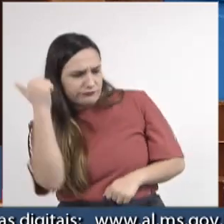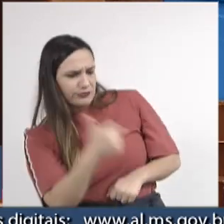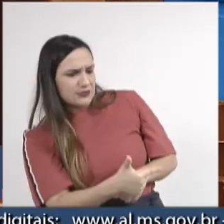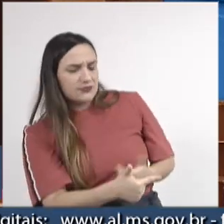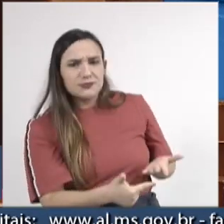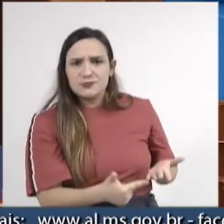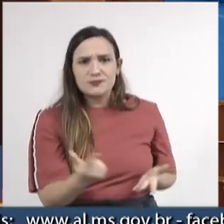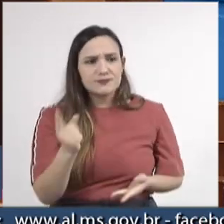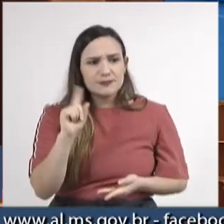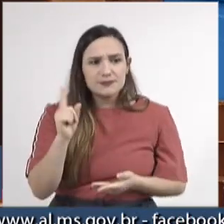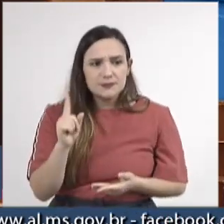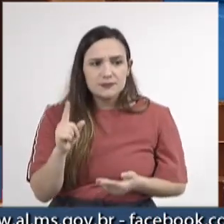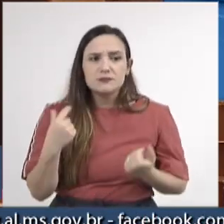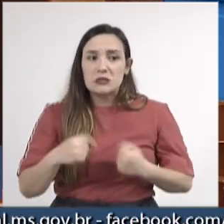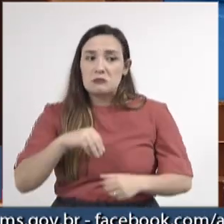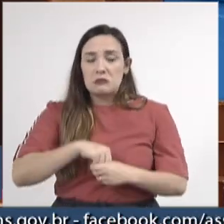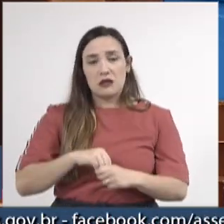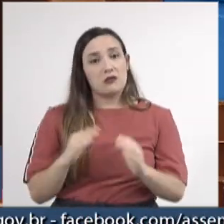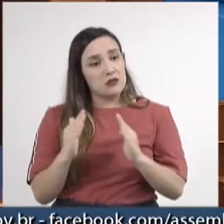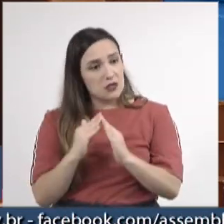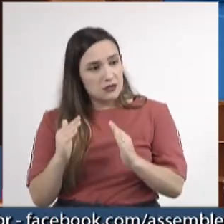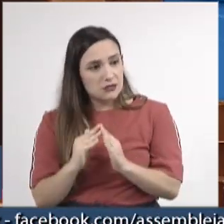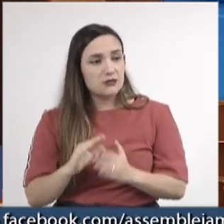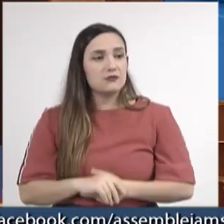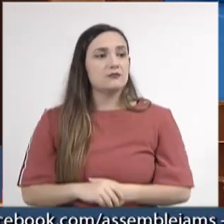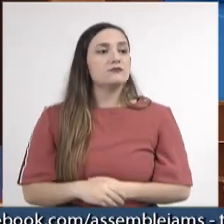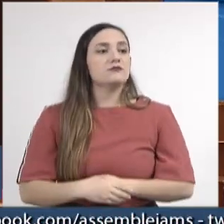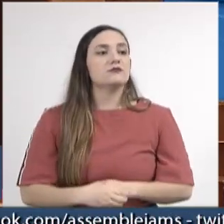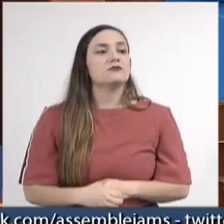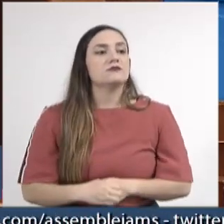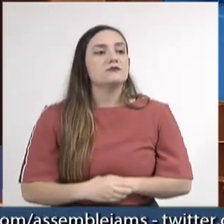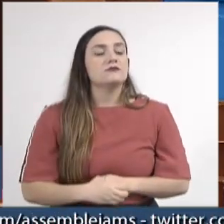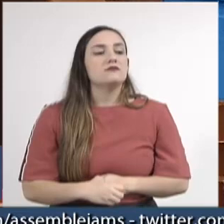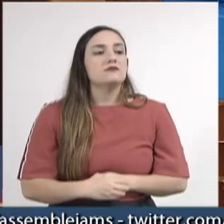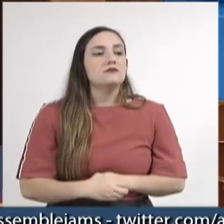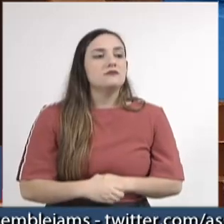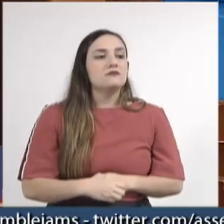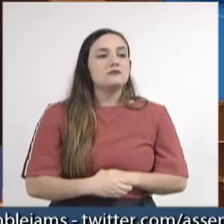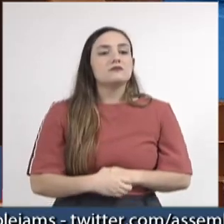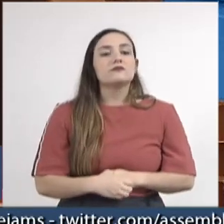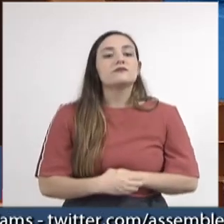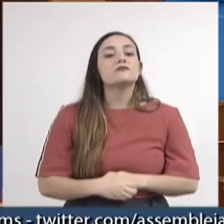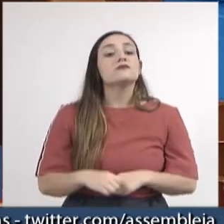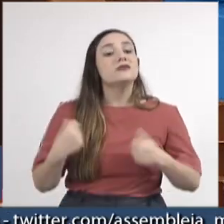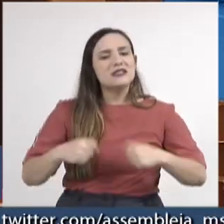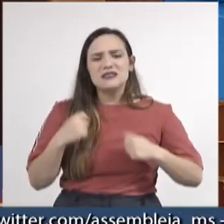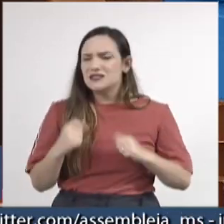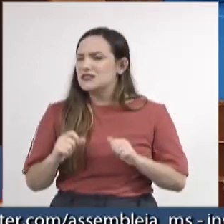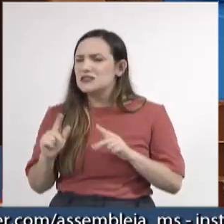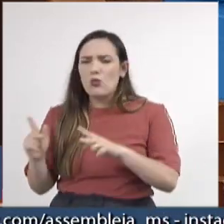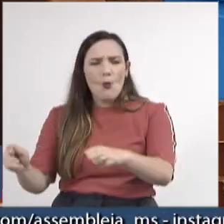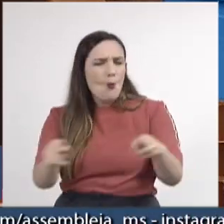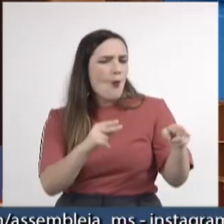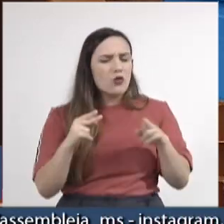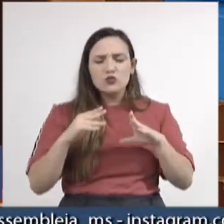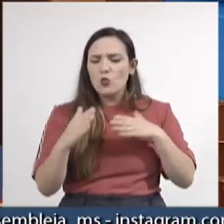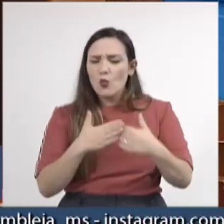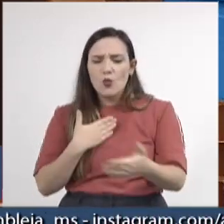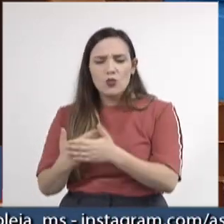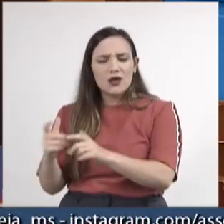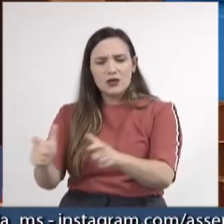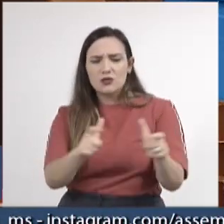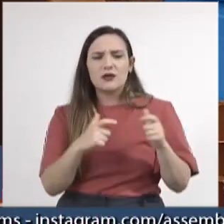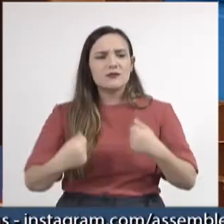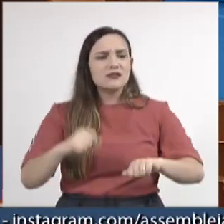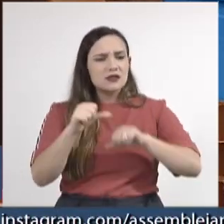Isso tem que começar na nossa casa, tem que se reproduzir em todos os ambientes, na escola, para a gente mudar